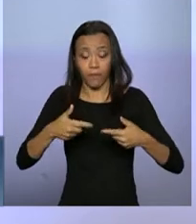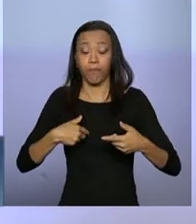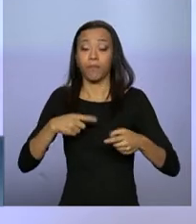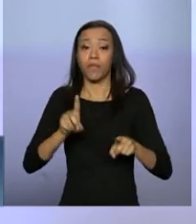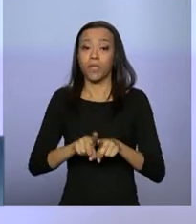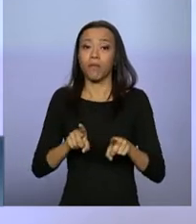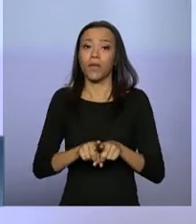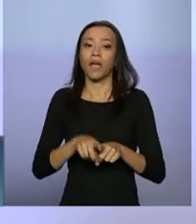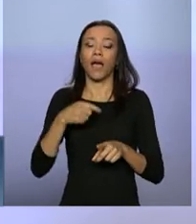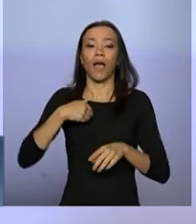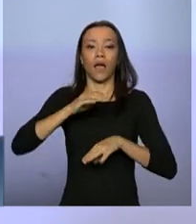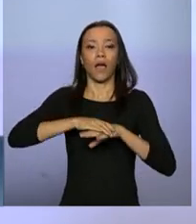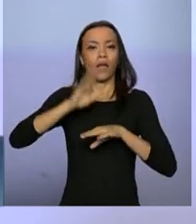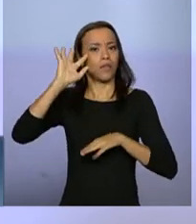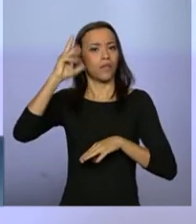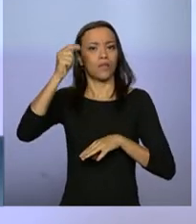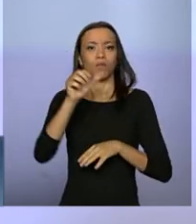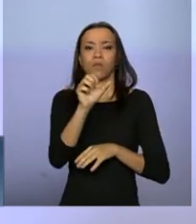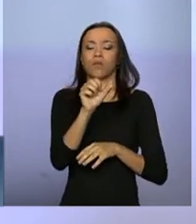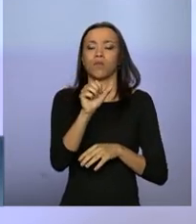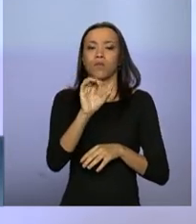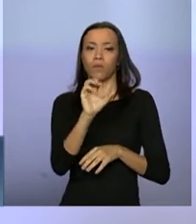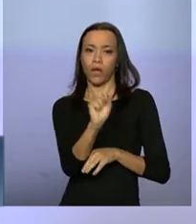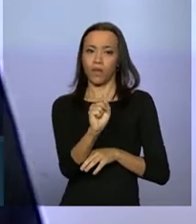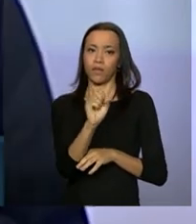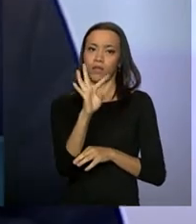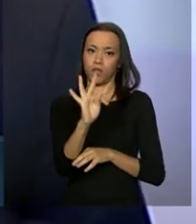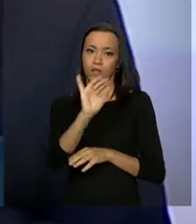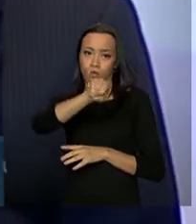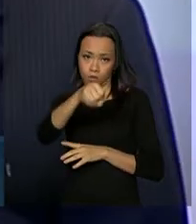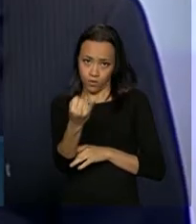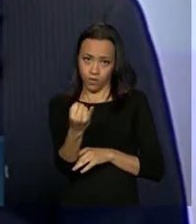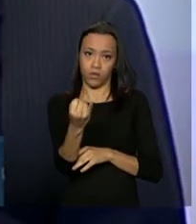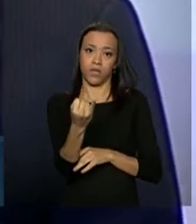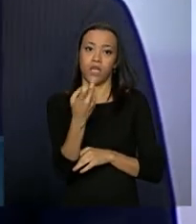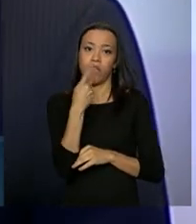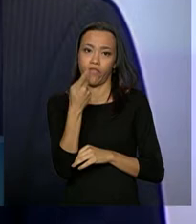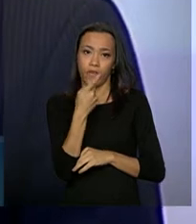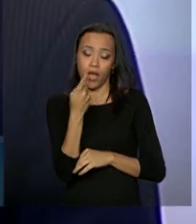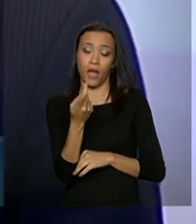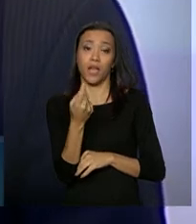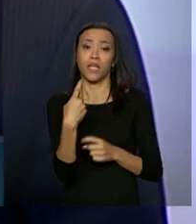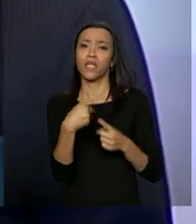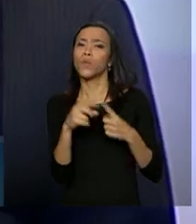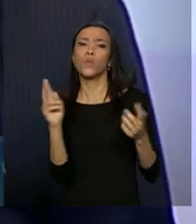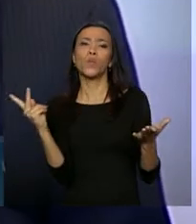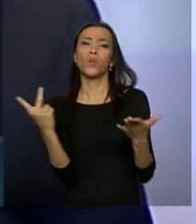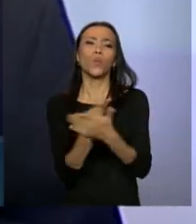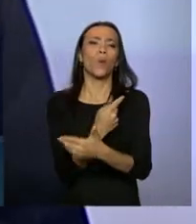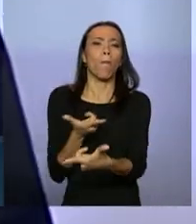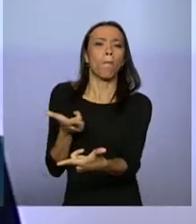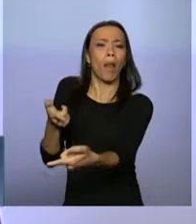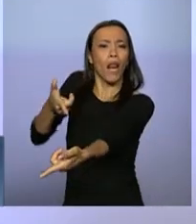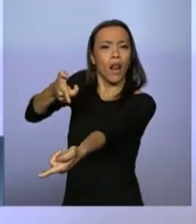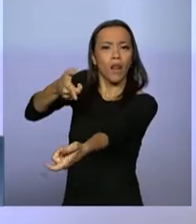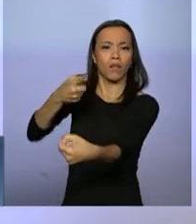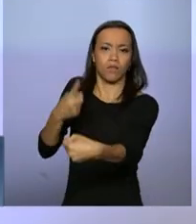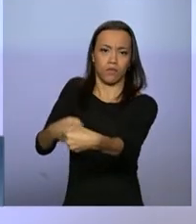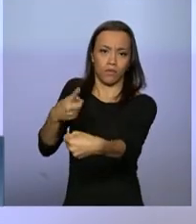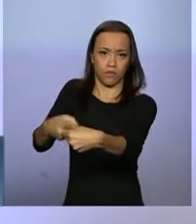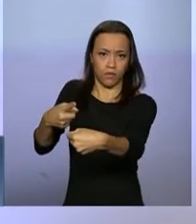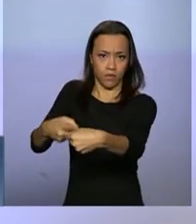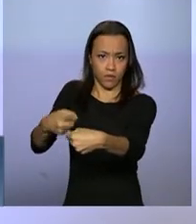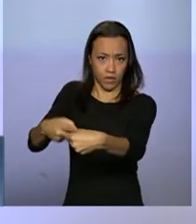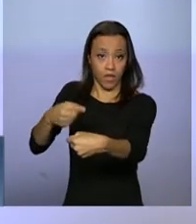Tribunal Federal de determinar que o julgamento da chacina de Unaí seja realizado em Belo Horizonte.